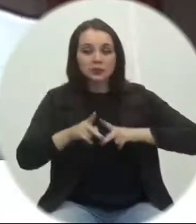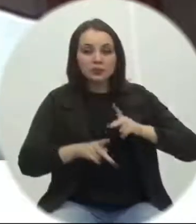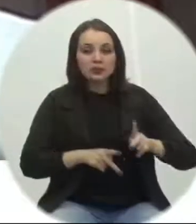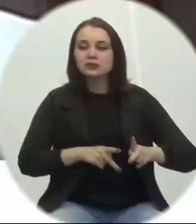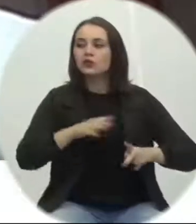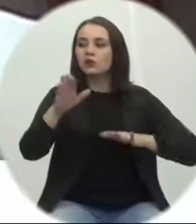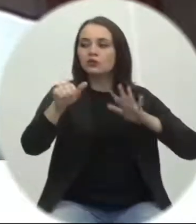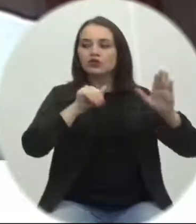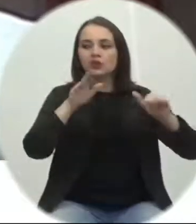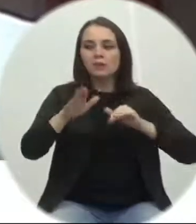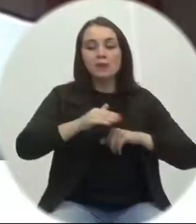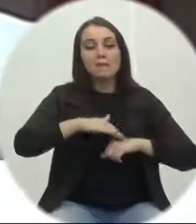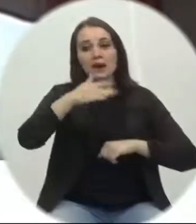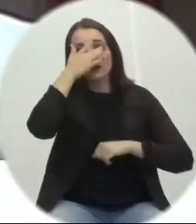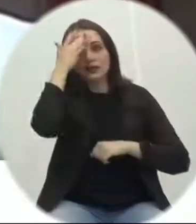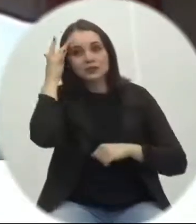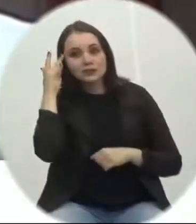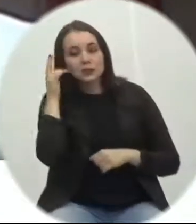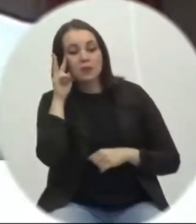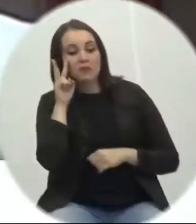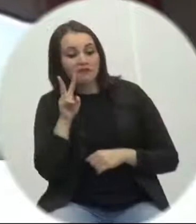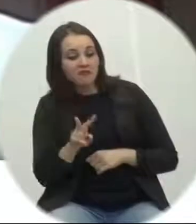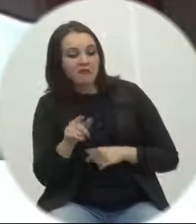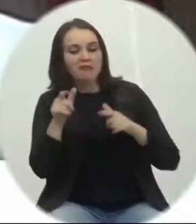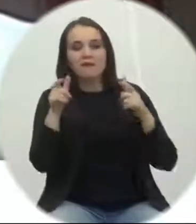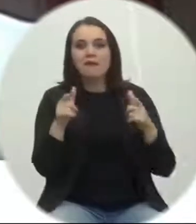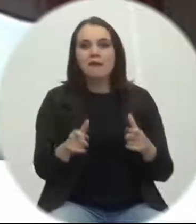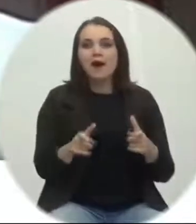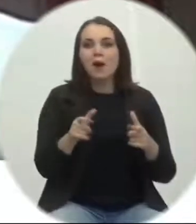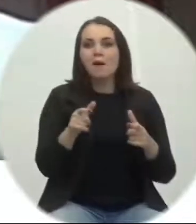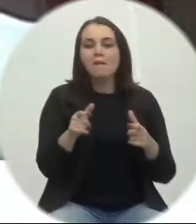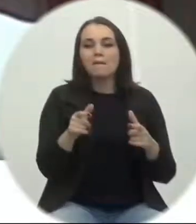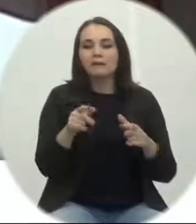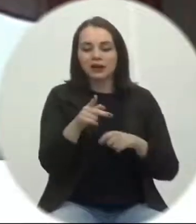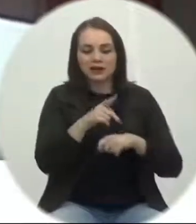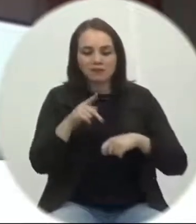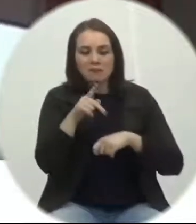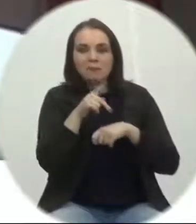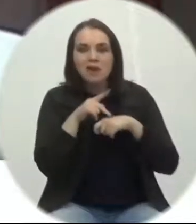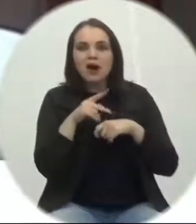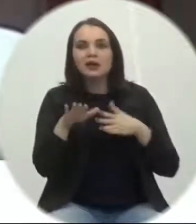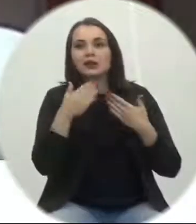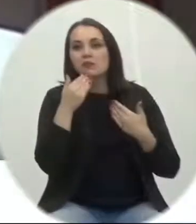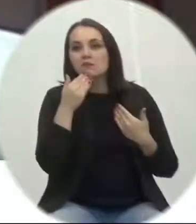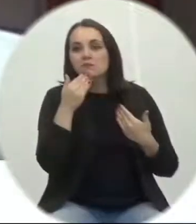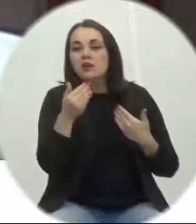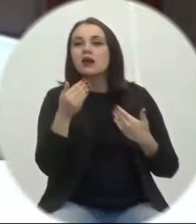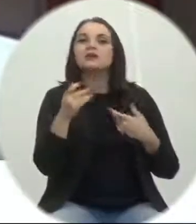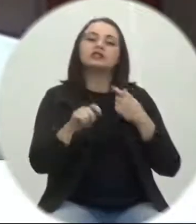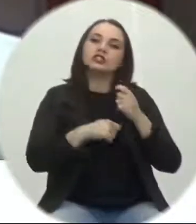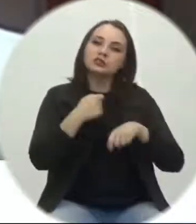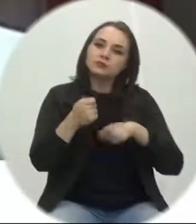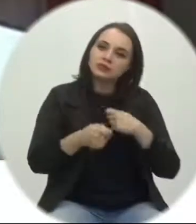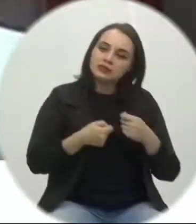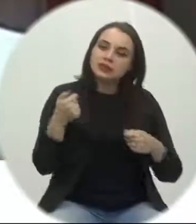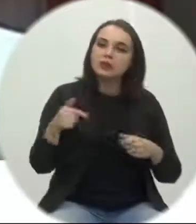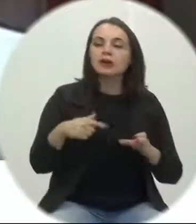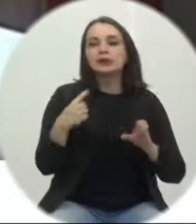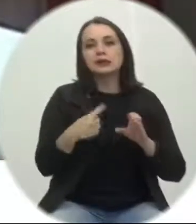atrair mais pessoas naquele parque, então, solicito ao governo do município